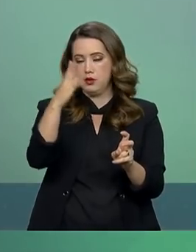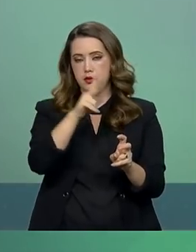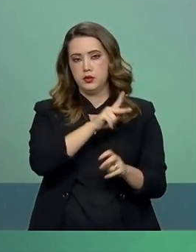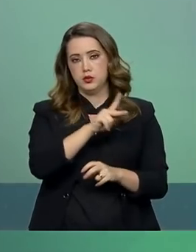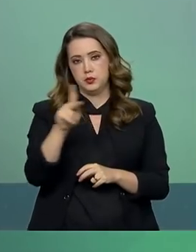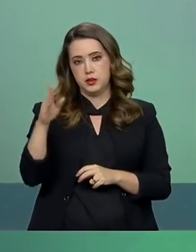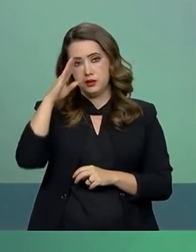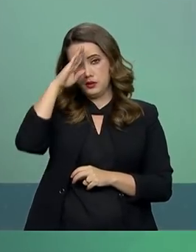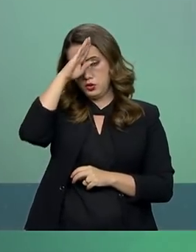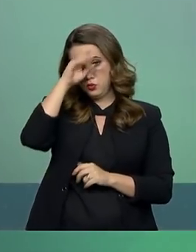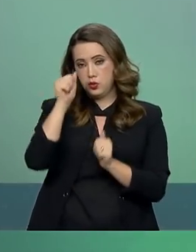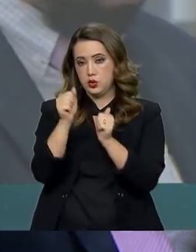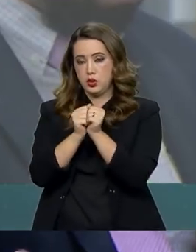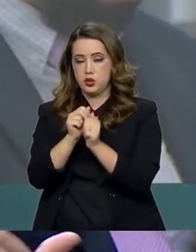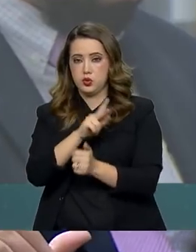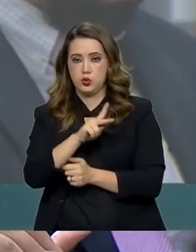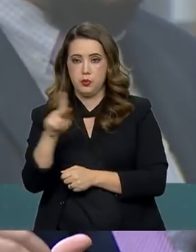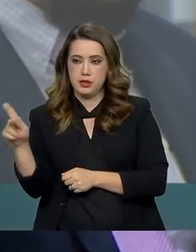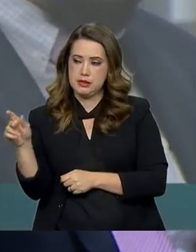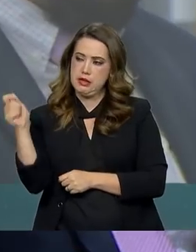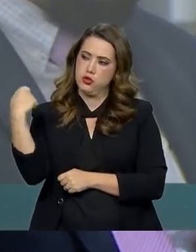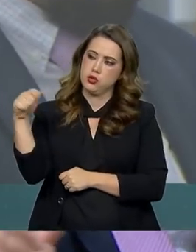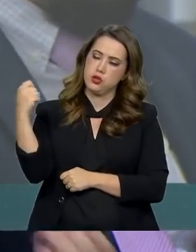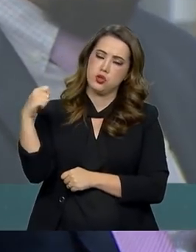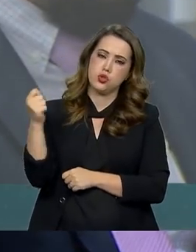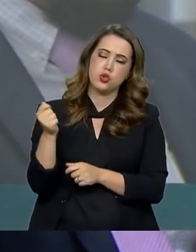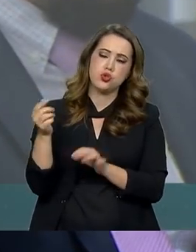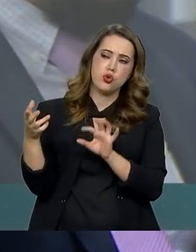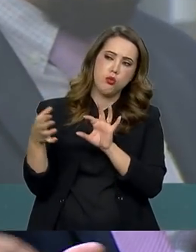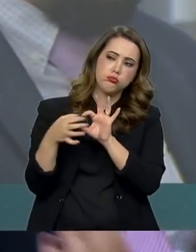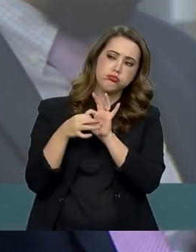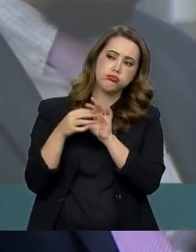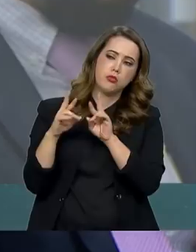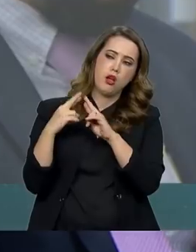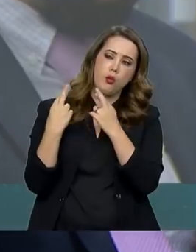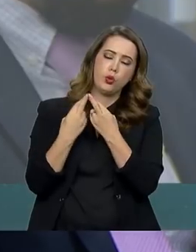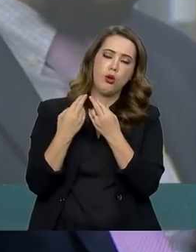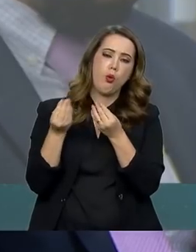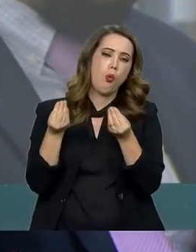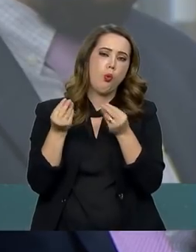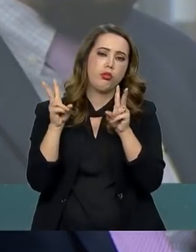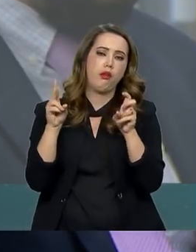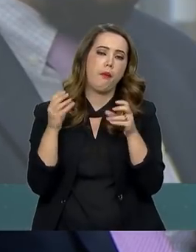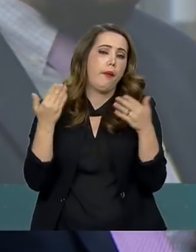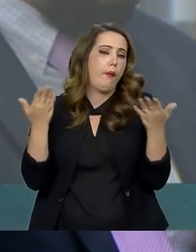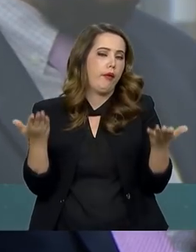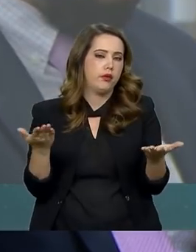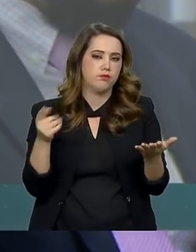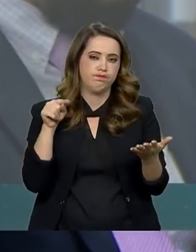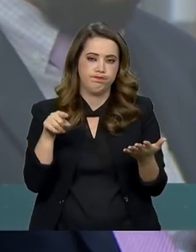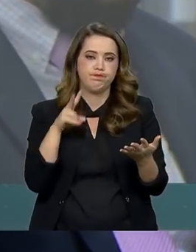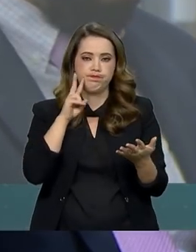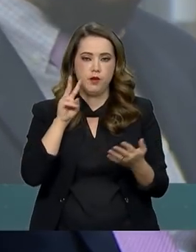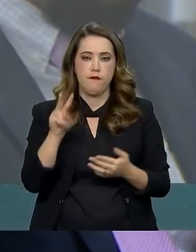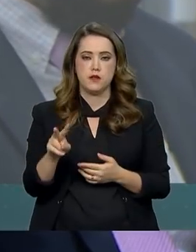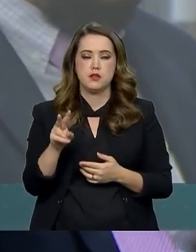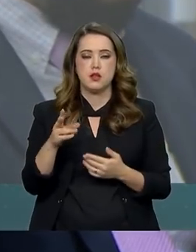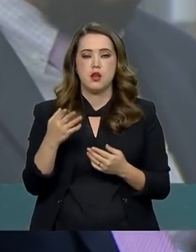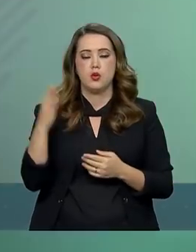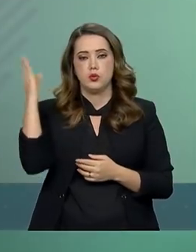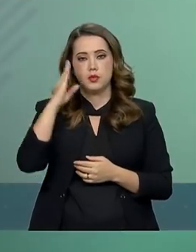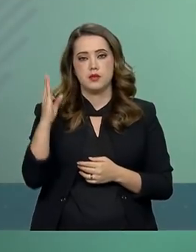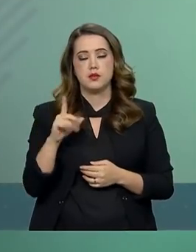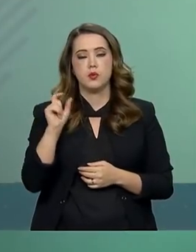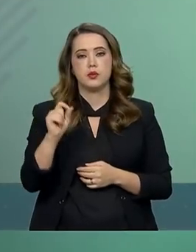encontro com o presidente Macri, quais serão os assuntos mais importantes na visão da presidência brasileira?